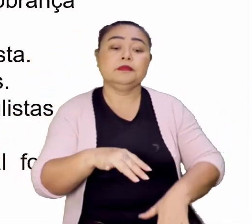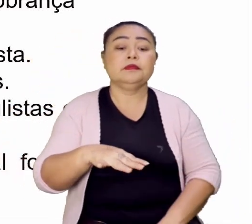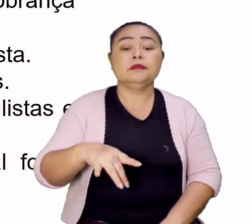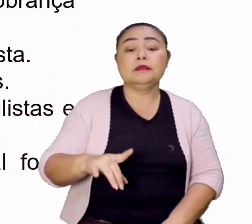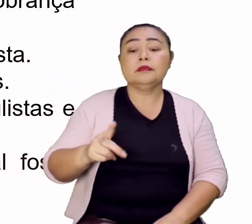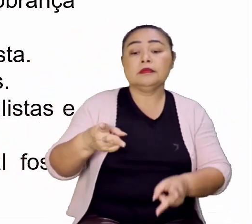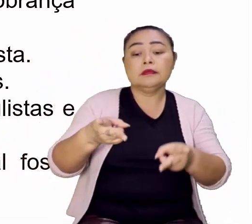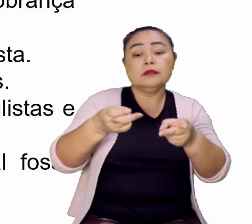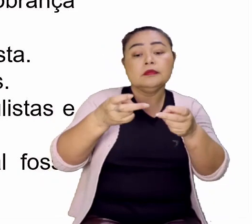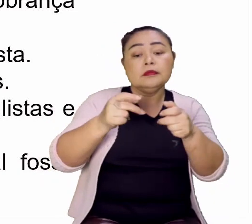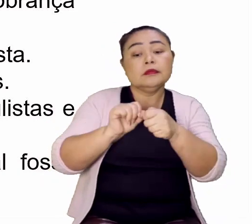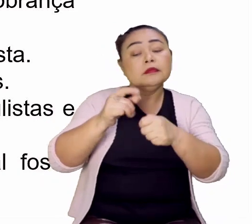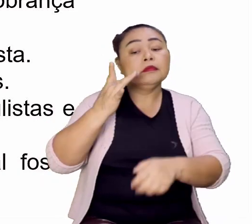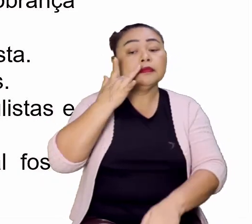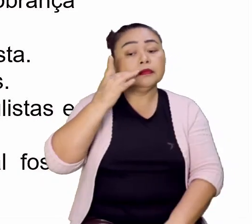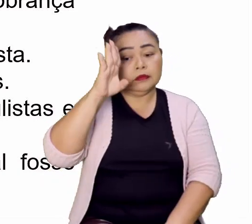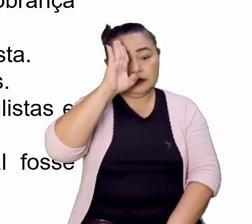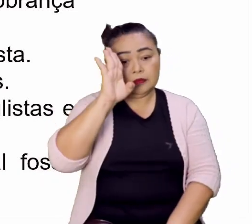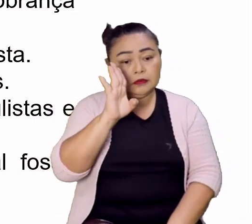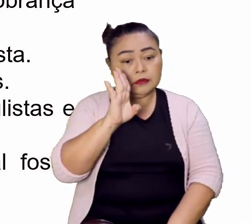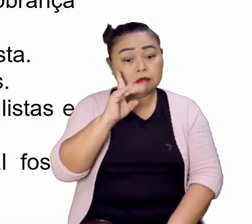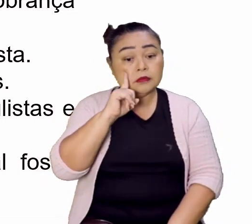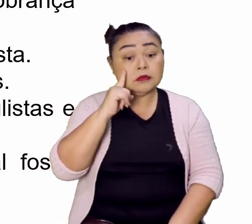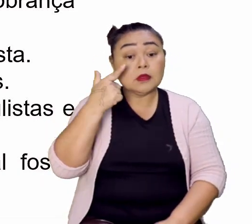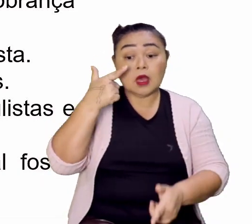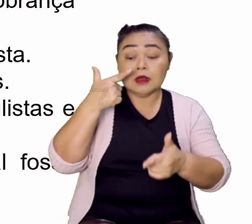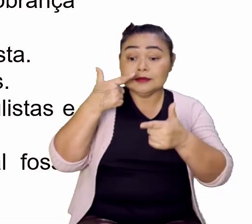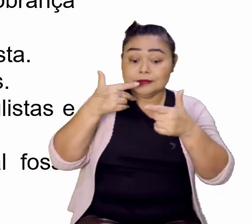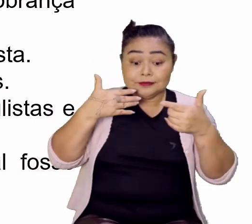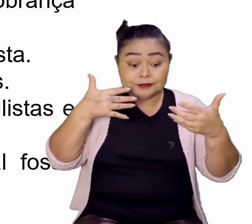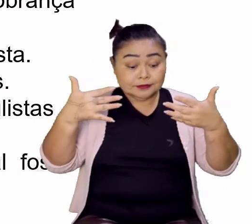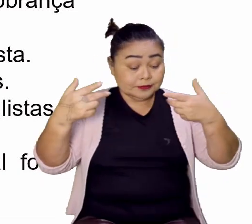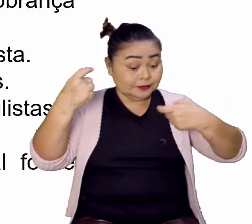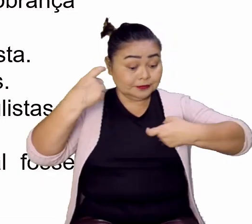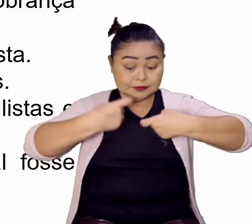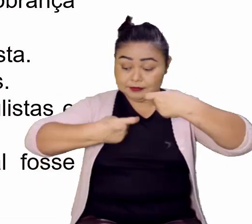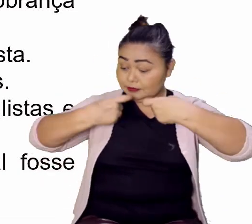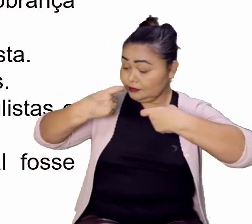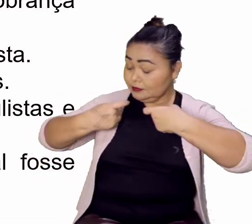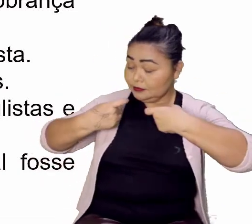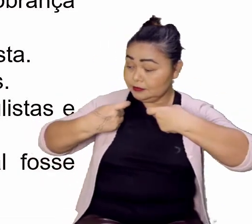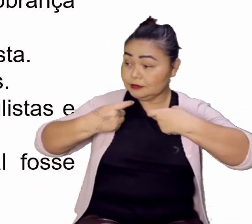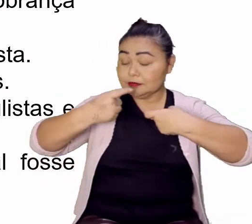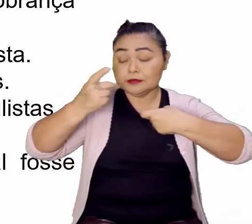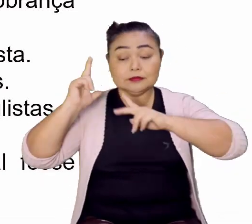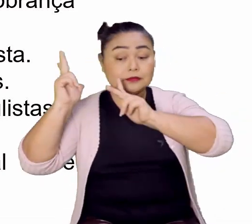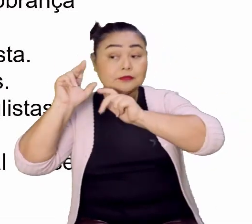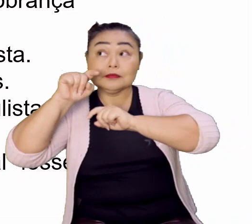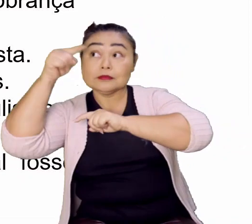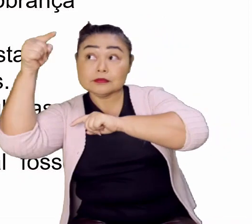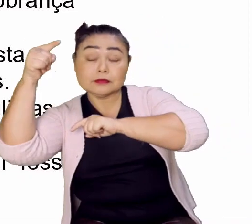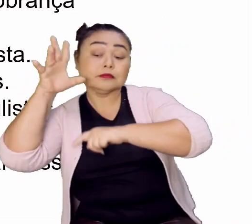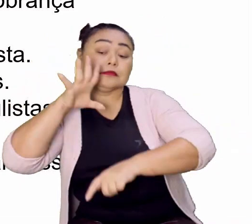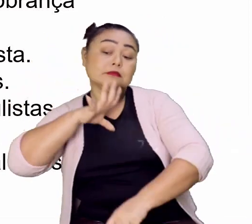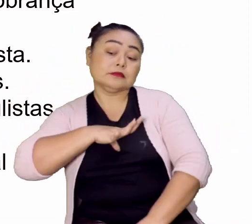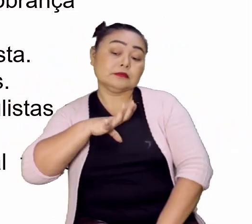explorava o ouro no Brasil a entrar em guerra com os aventureiros vindo de Portugal.